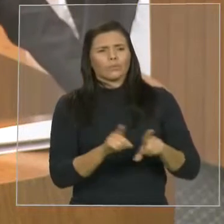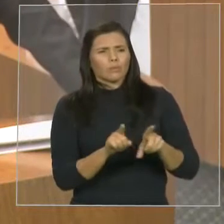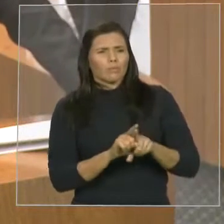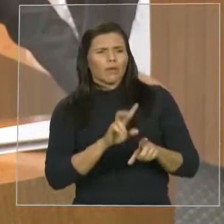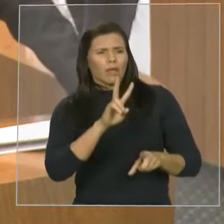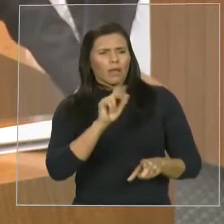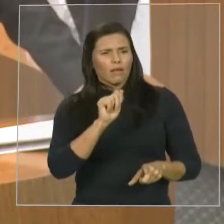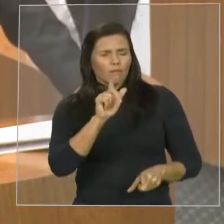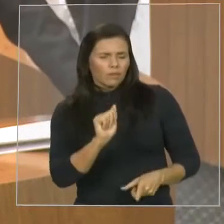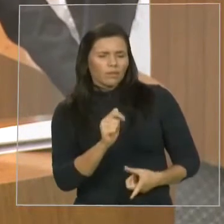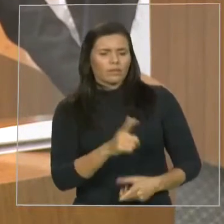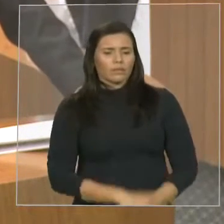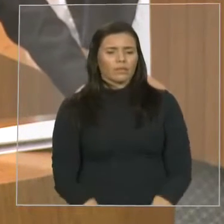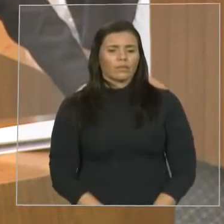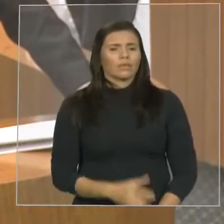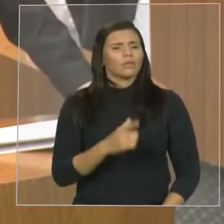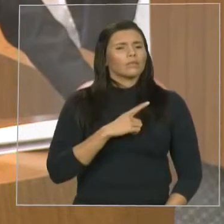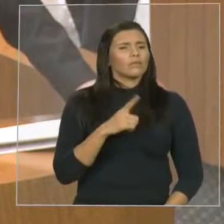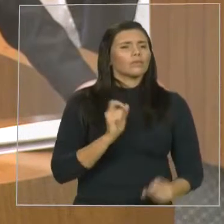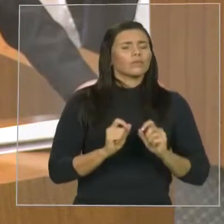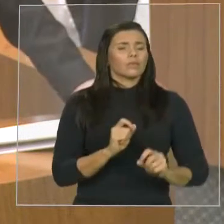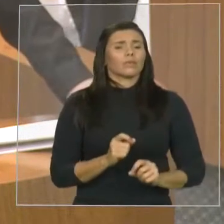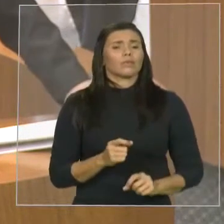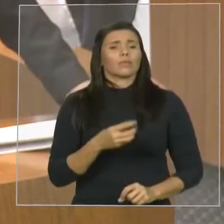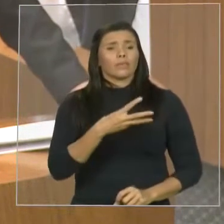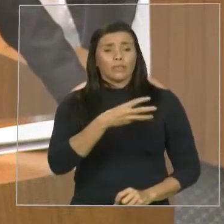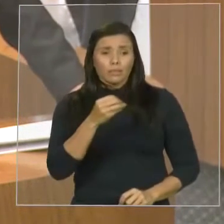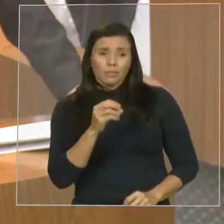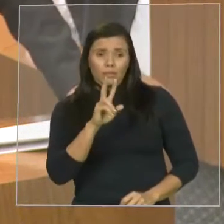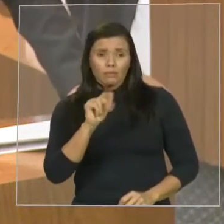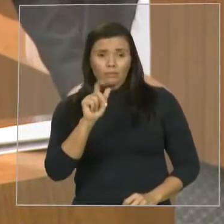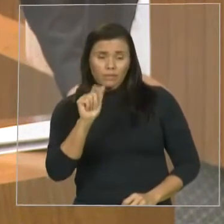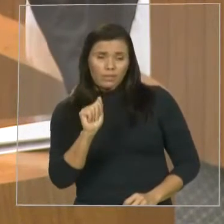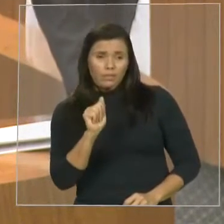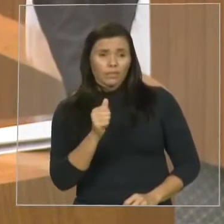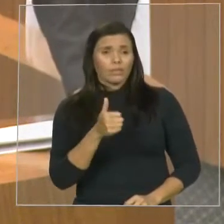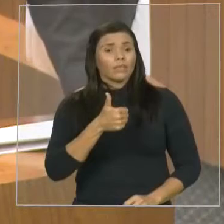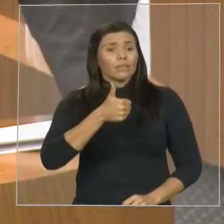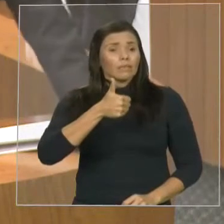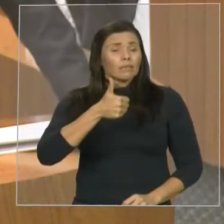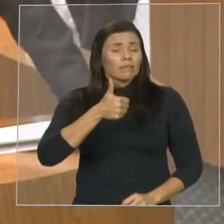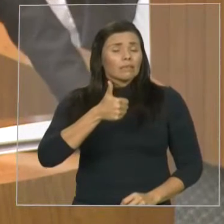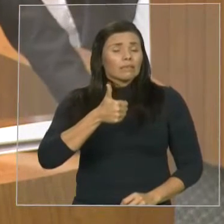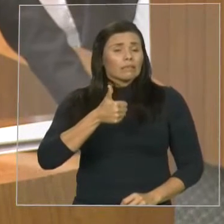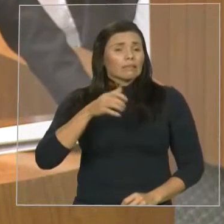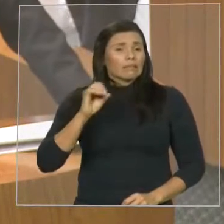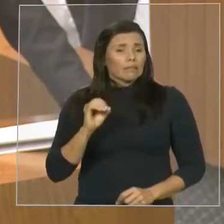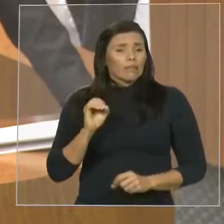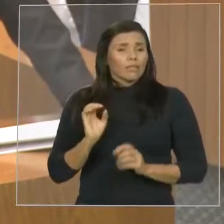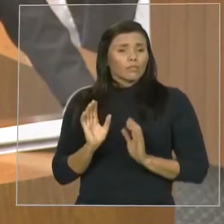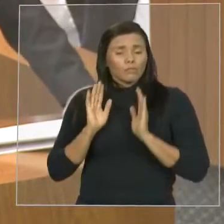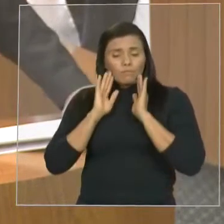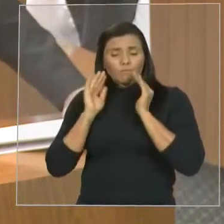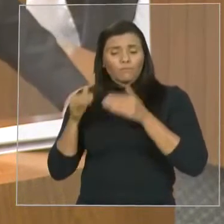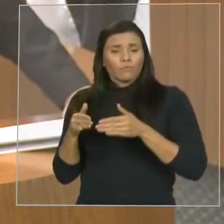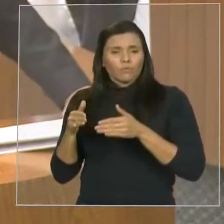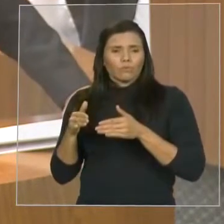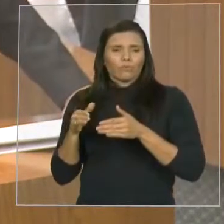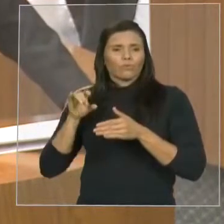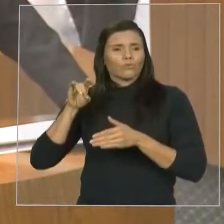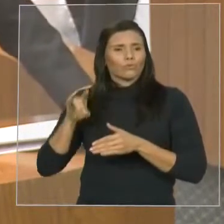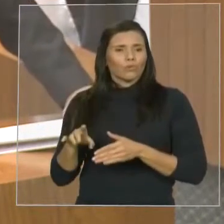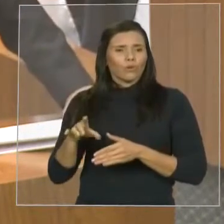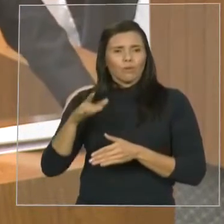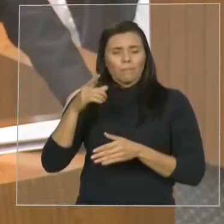sendo que dessas 30, 10 no município de Estreito. Percebam que a Sailândia, por exemplo, em quase